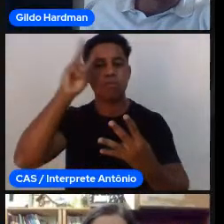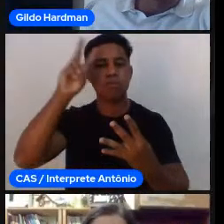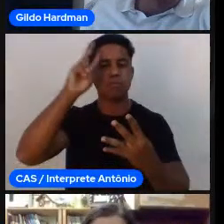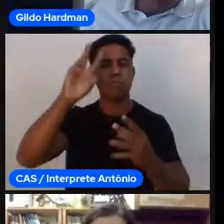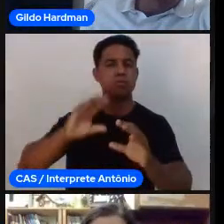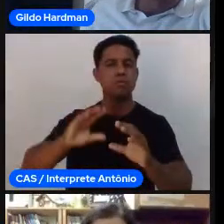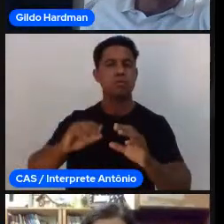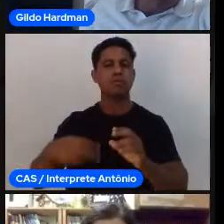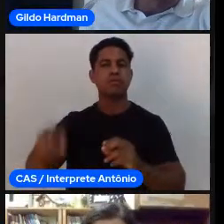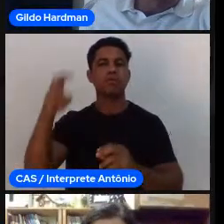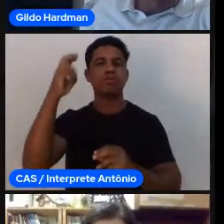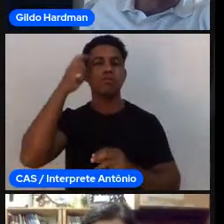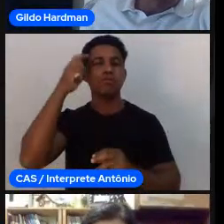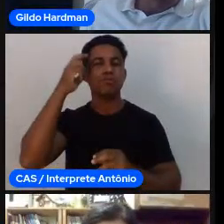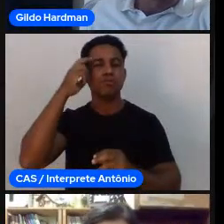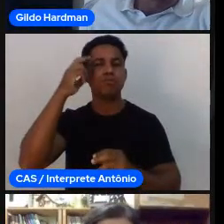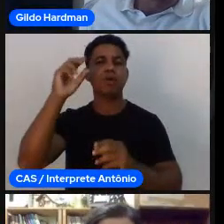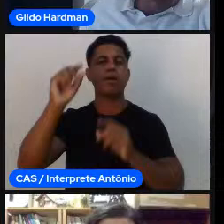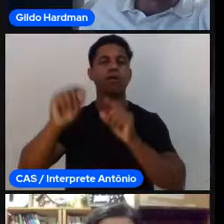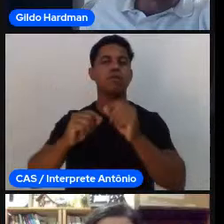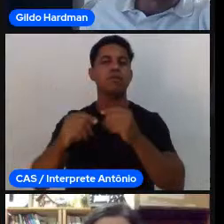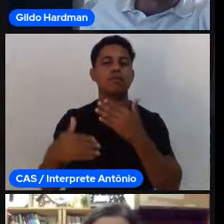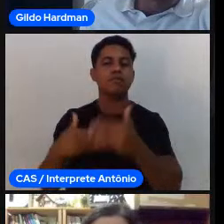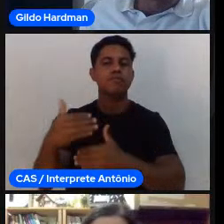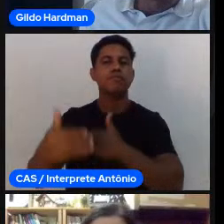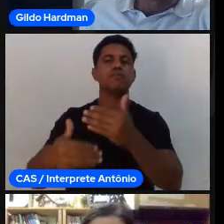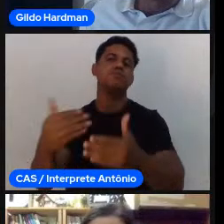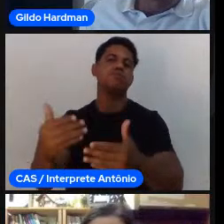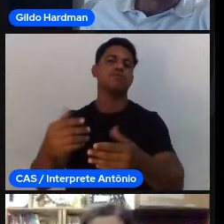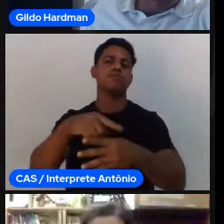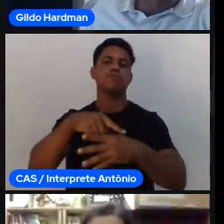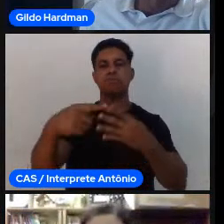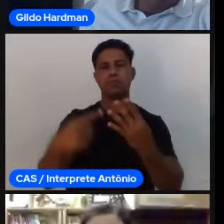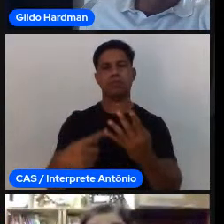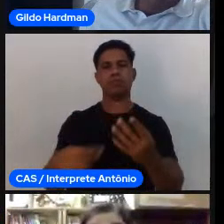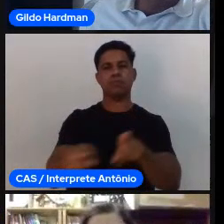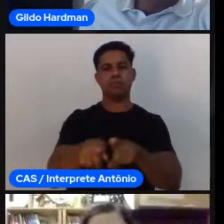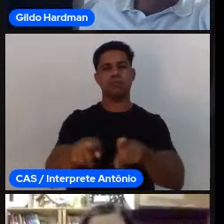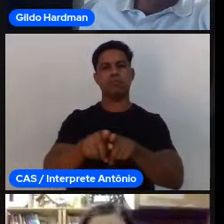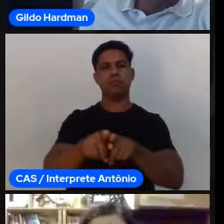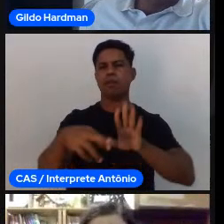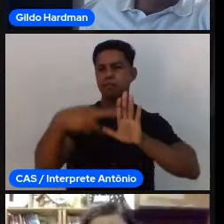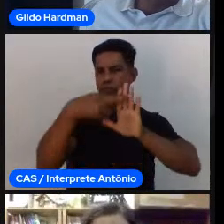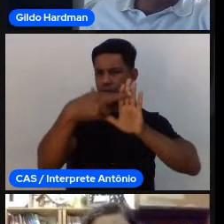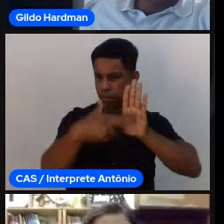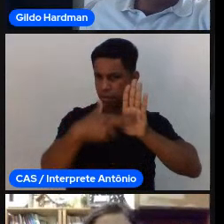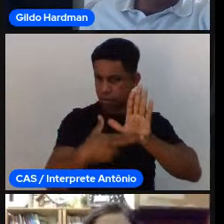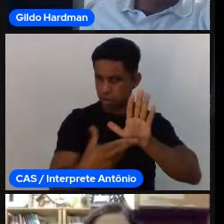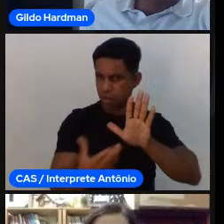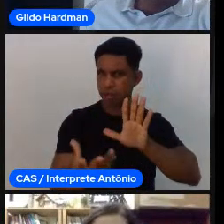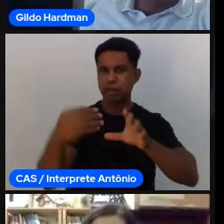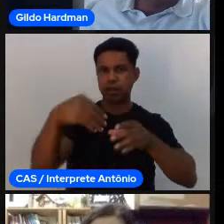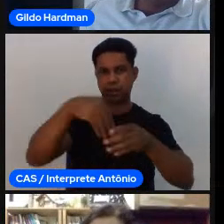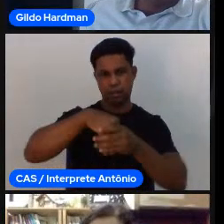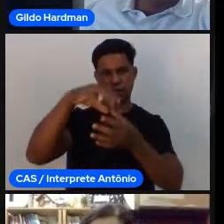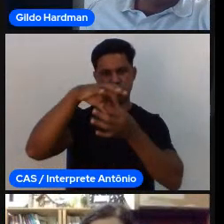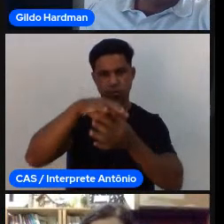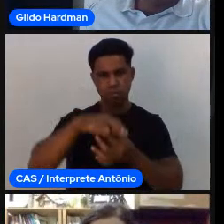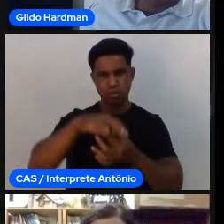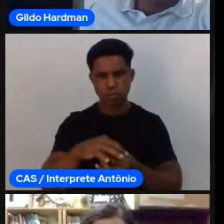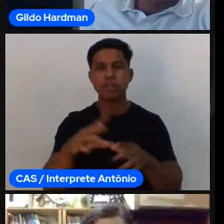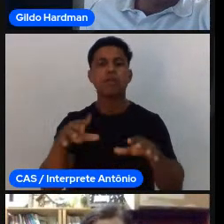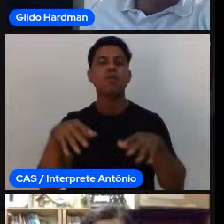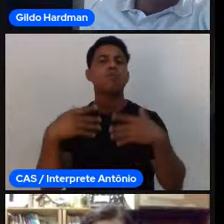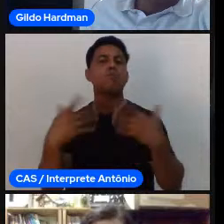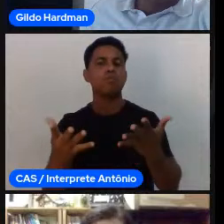quem são personagens, quais são as competições, quais são as pessoas que fazem a diferença, onde se oferece essa prática na